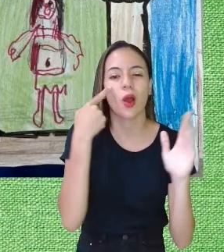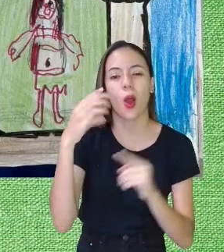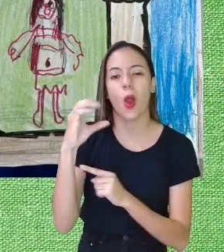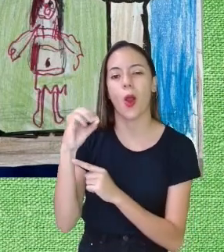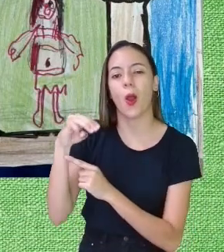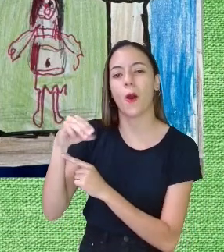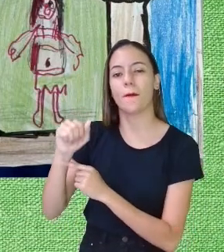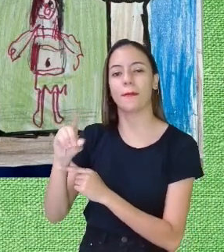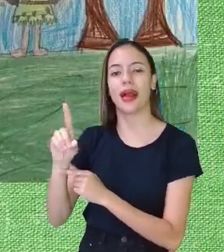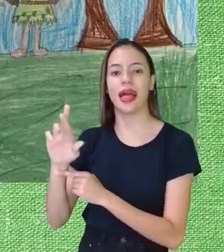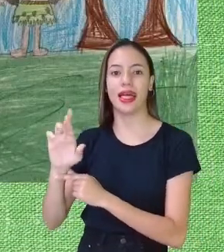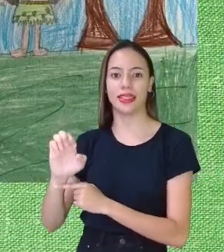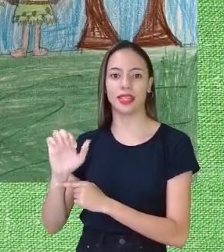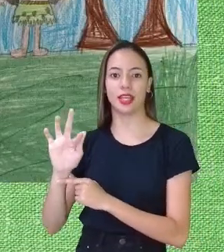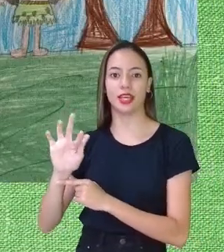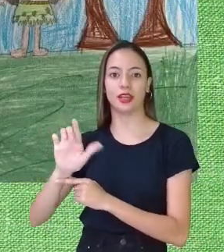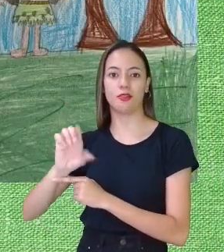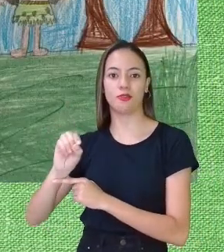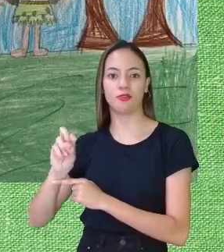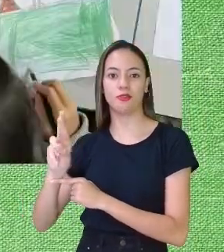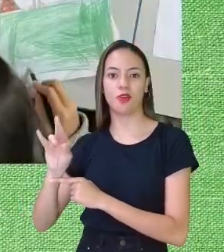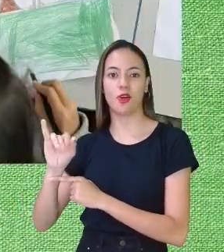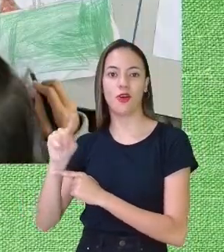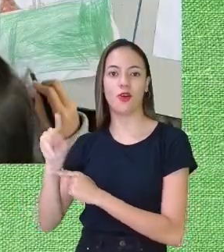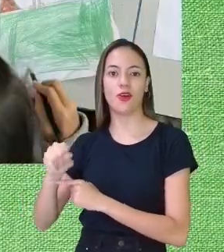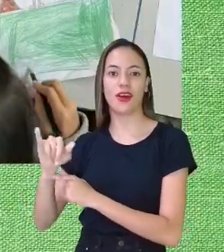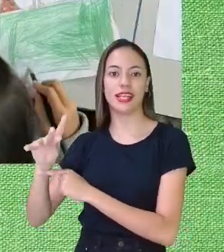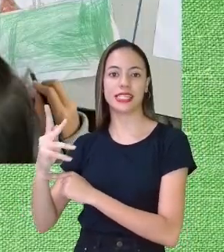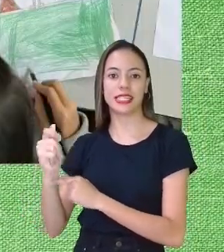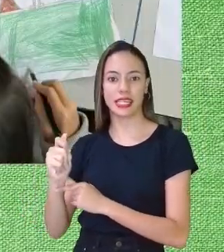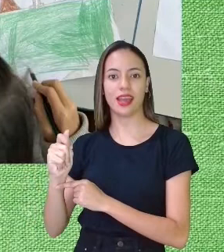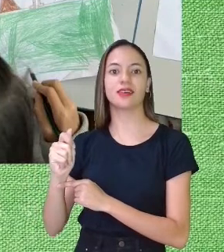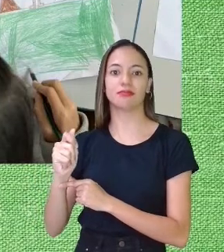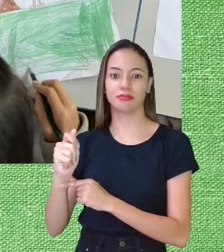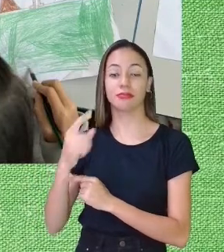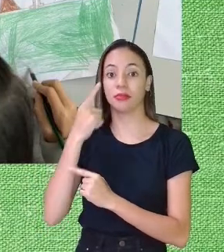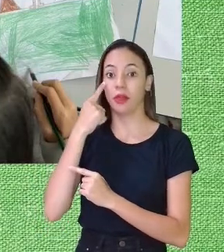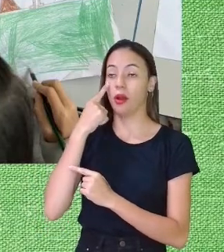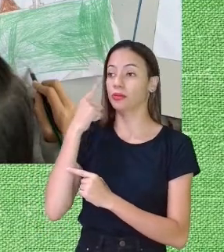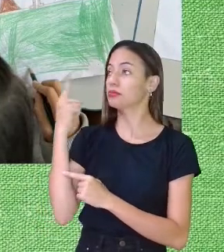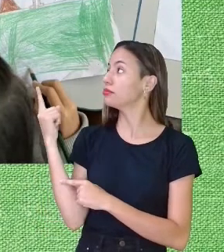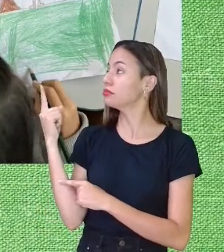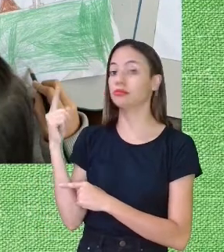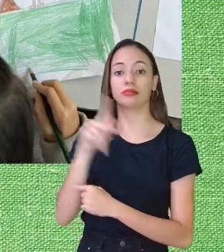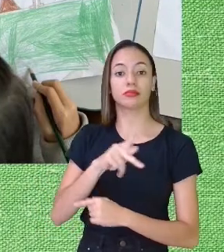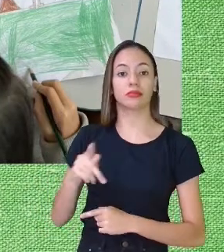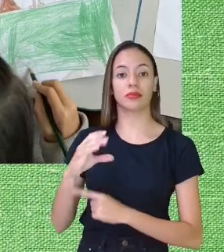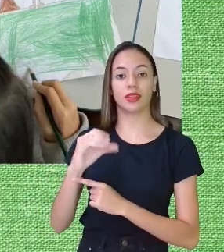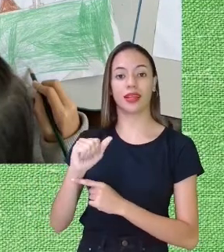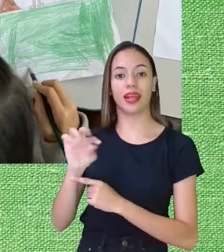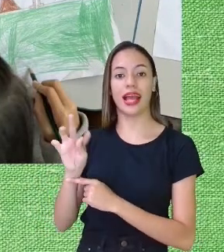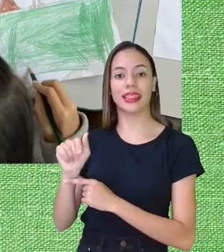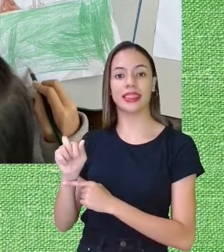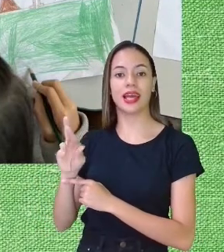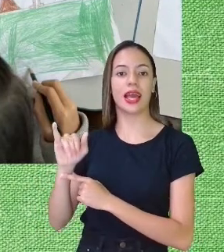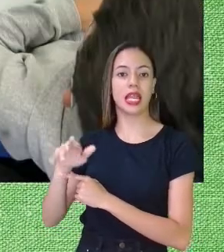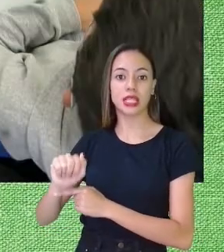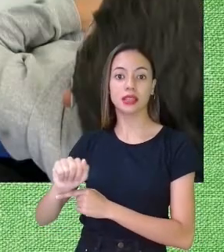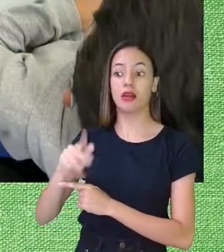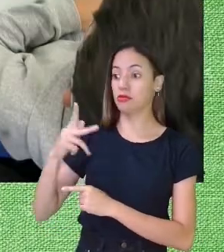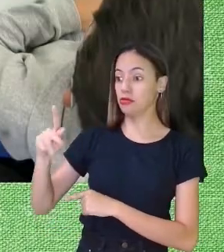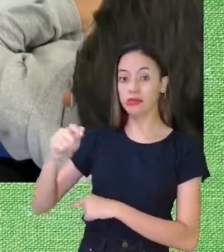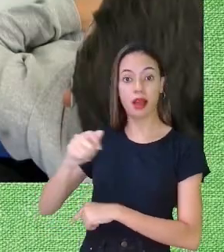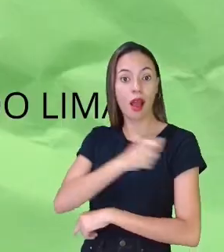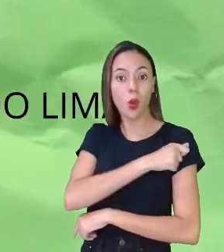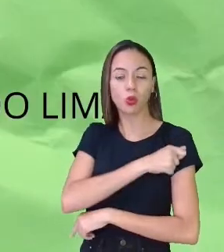Florzinha. Não é, gente? Olha, professora Catarina, seus alunos estão de parabéns, viu?